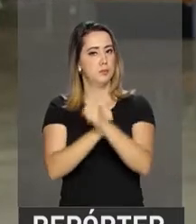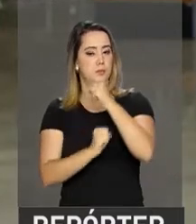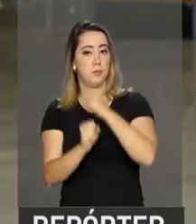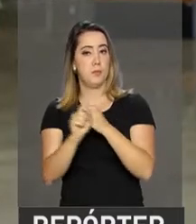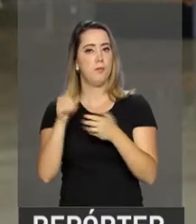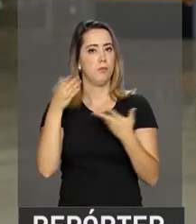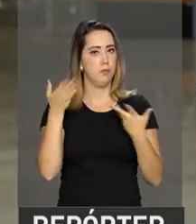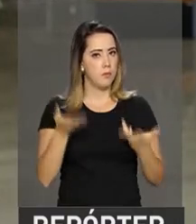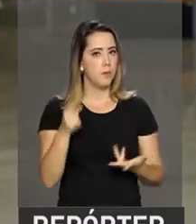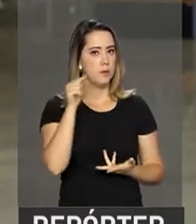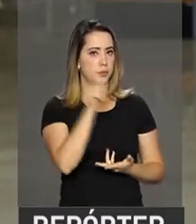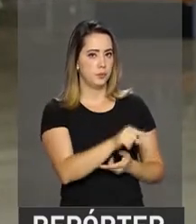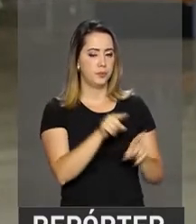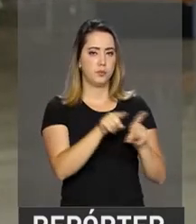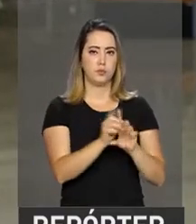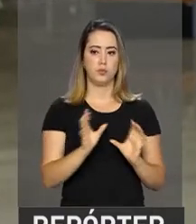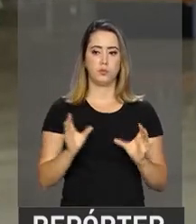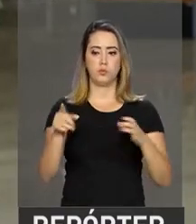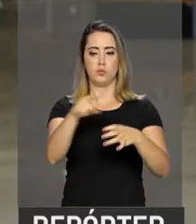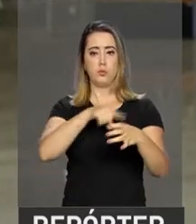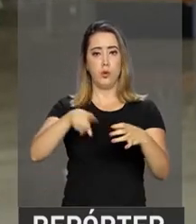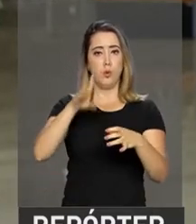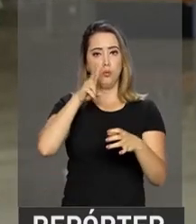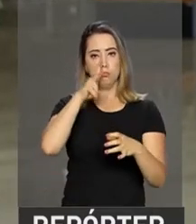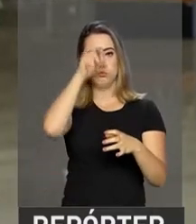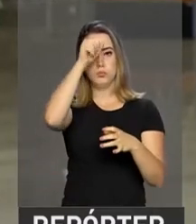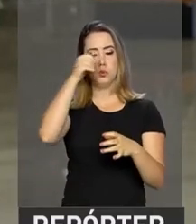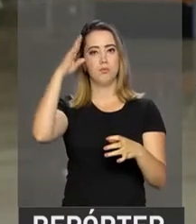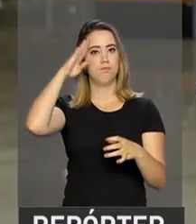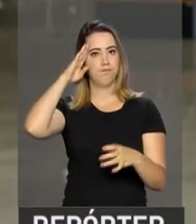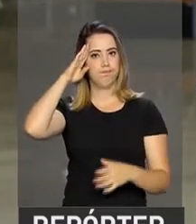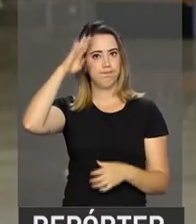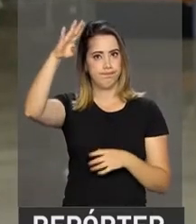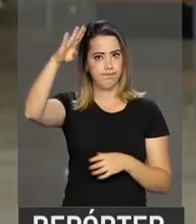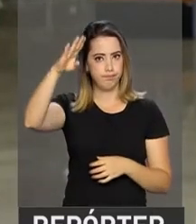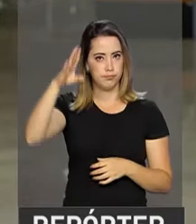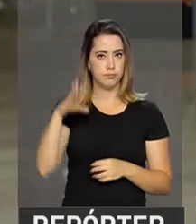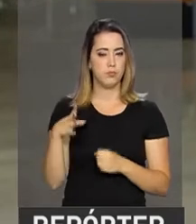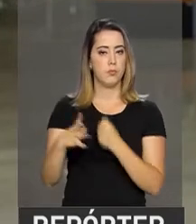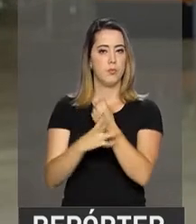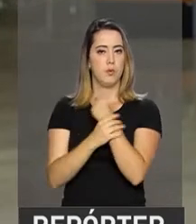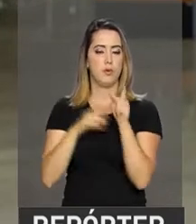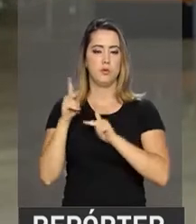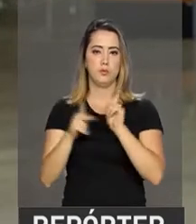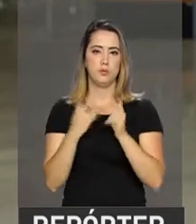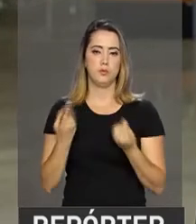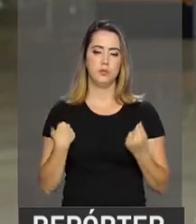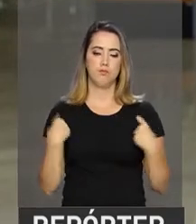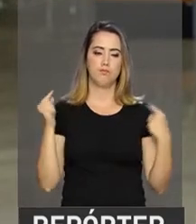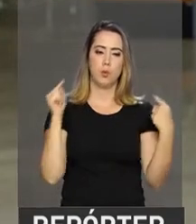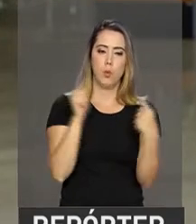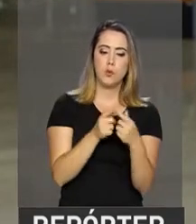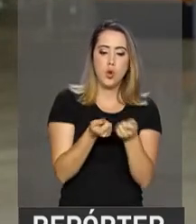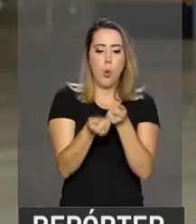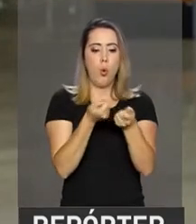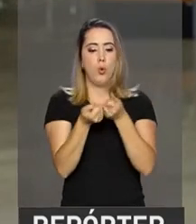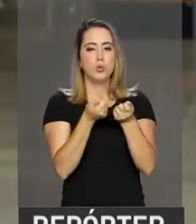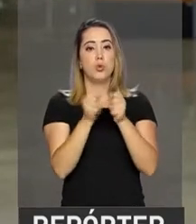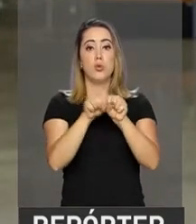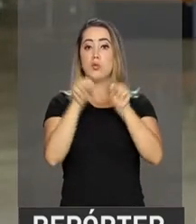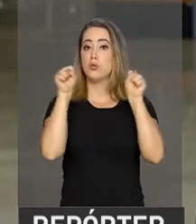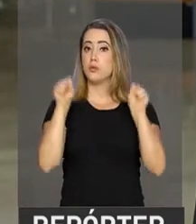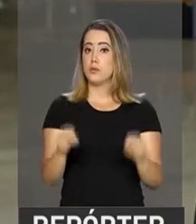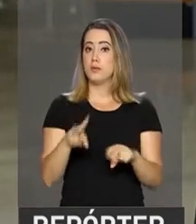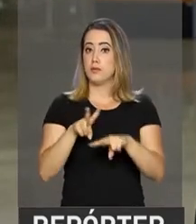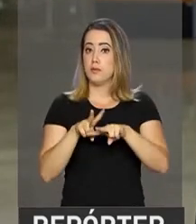E por conta disso, a Força Nacional de Segurança Pública em Roraima se concentra no controle do sistema